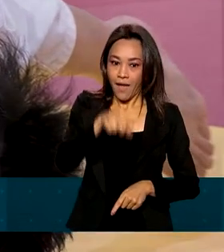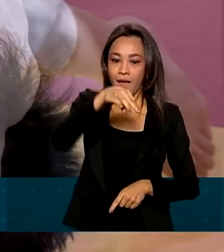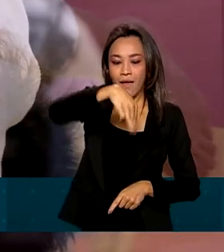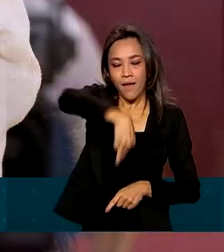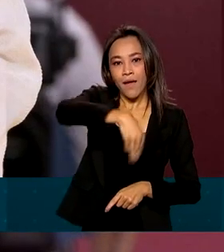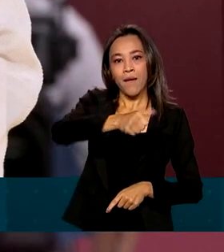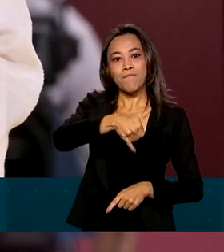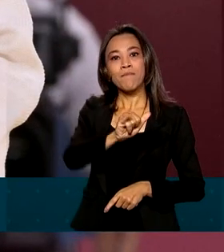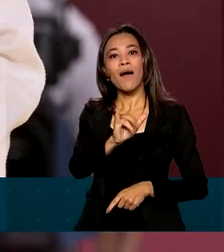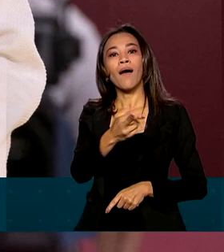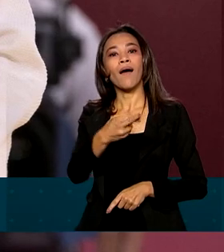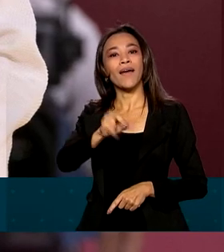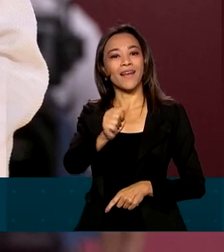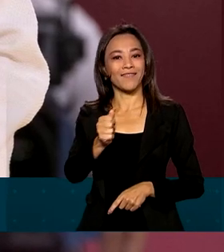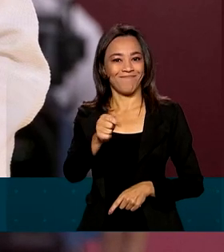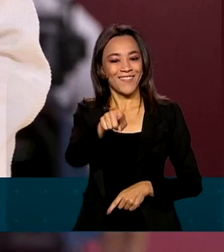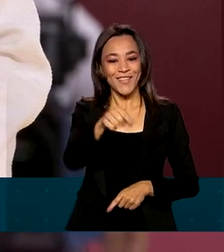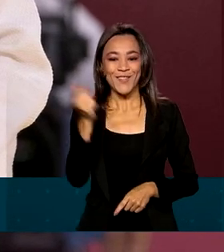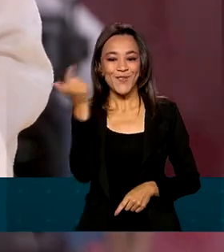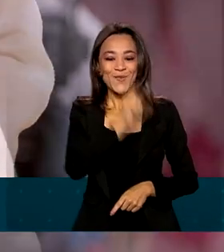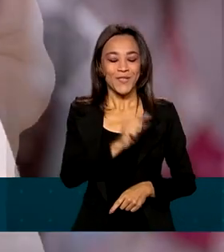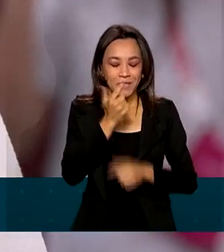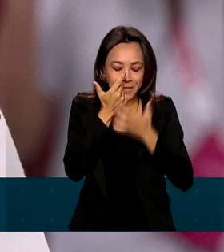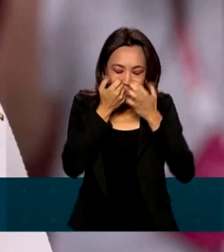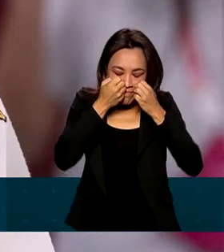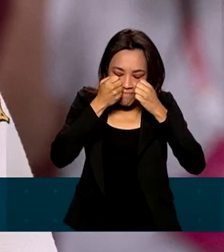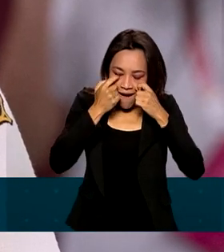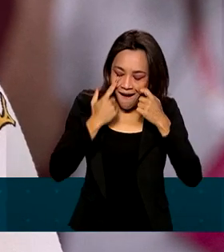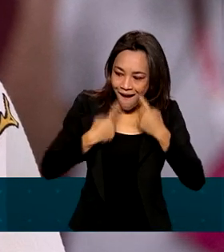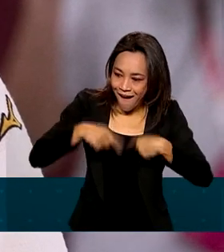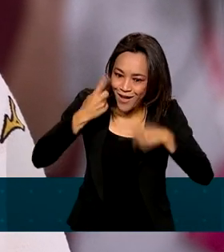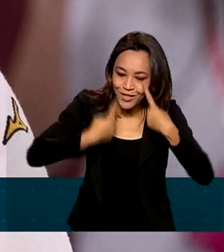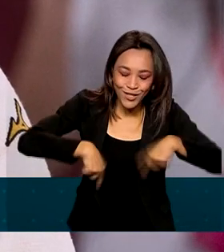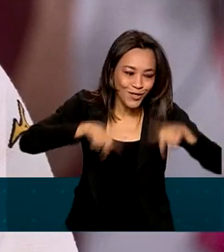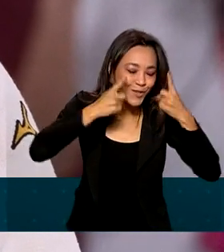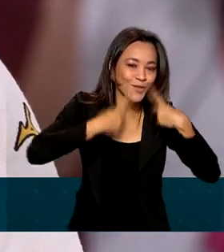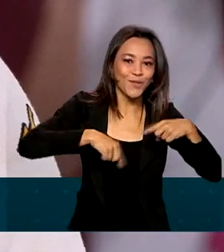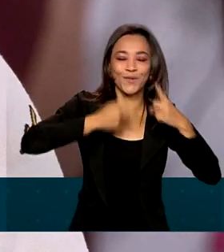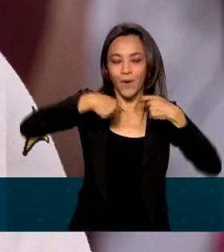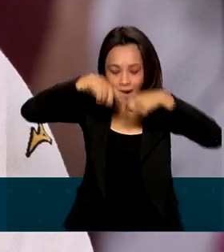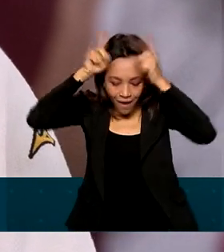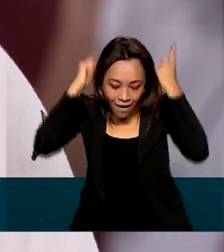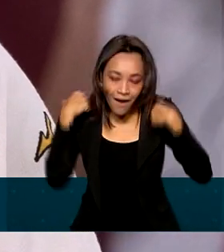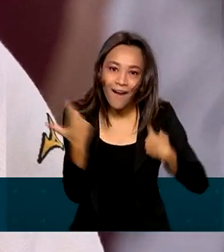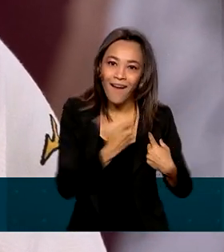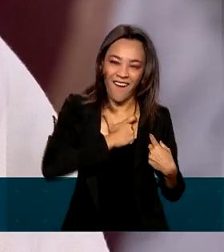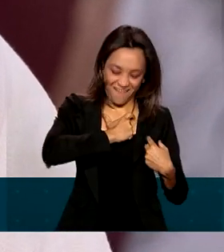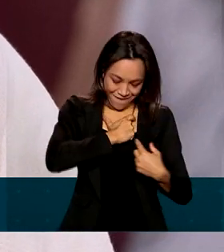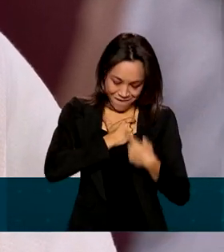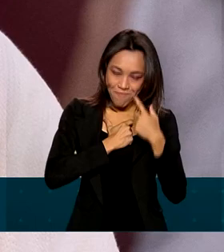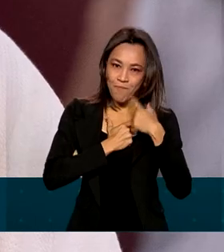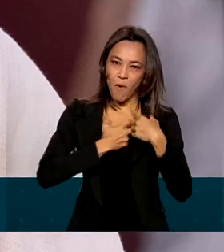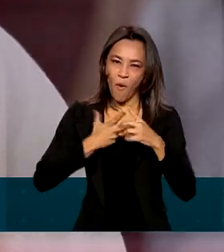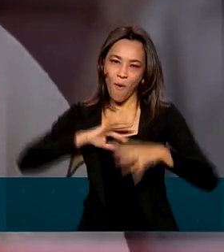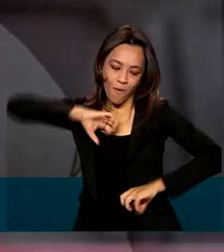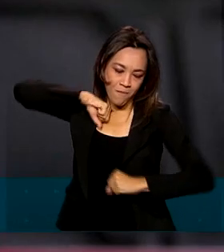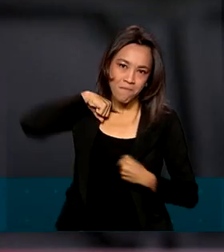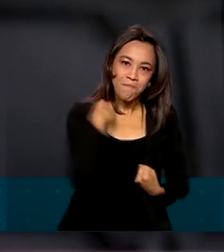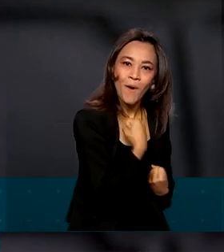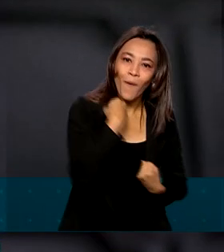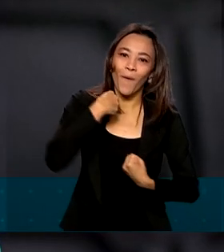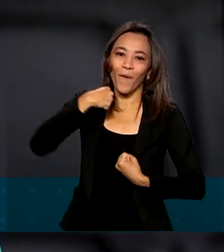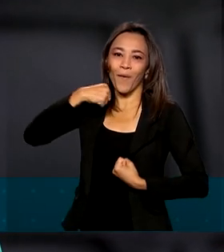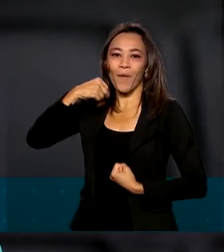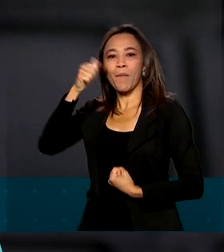Aguiar, que não conseguiu segurar o choro depois da medalha de bronze no judô e de se tornar a primeira